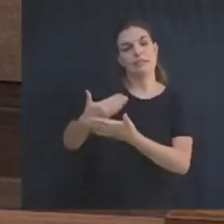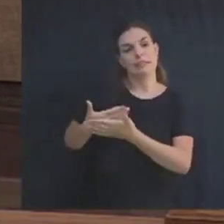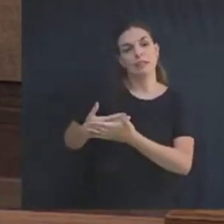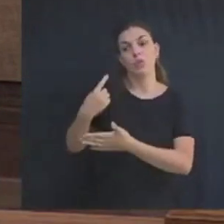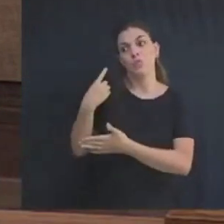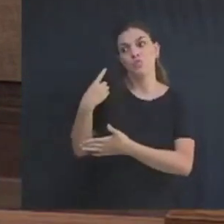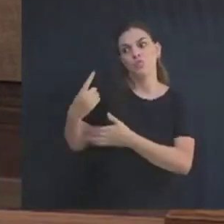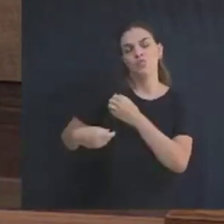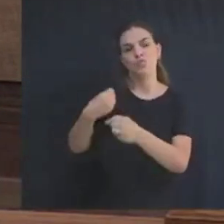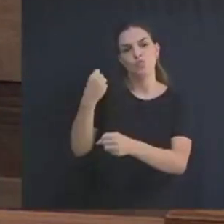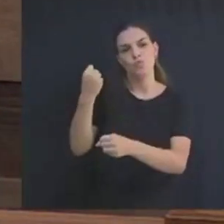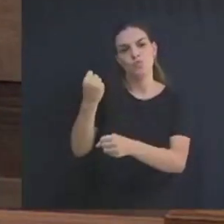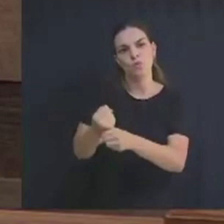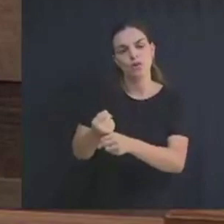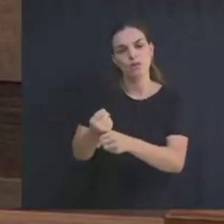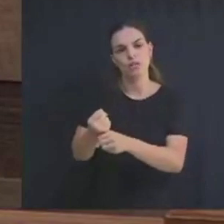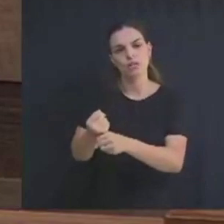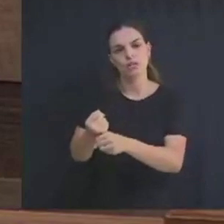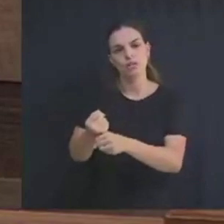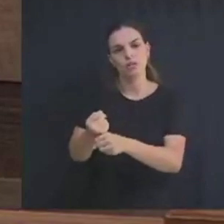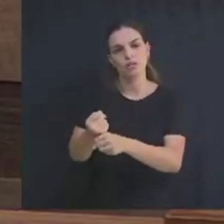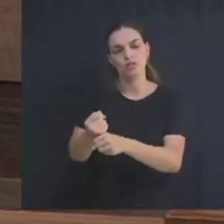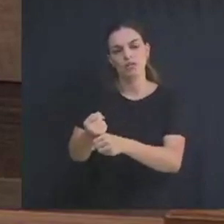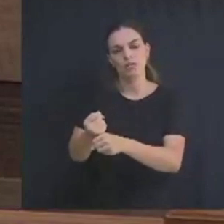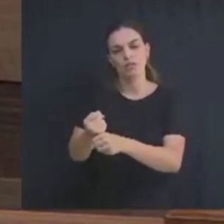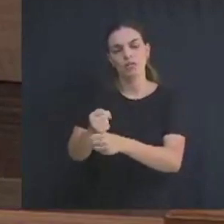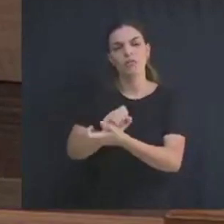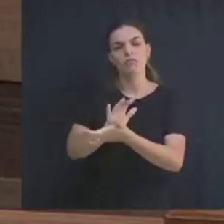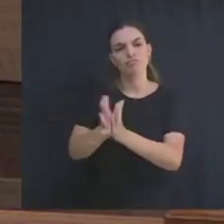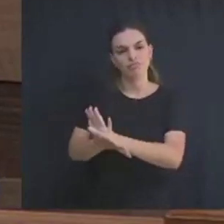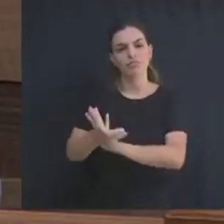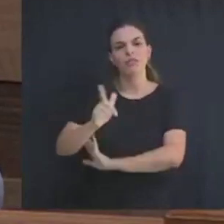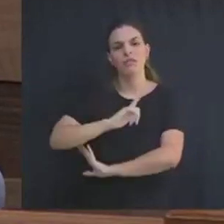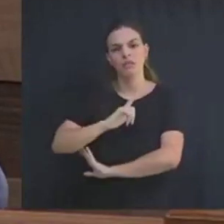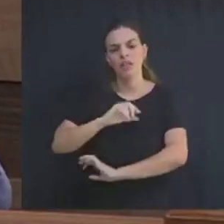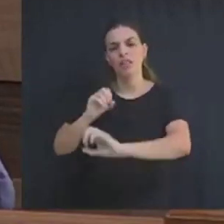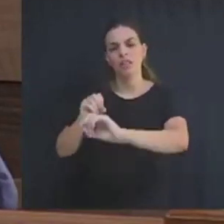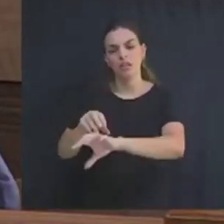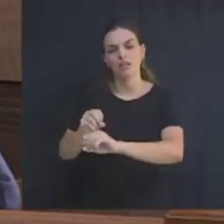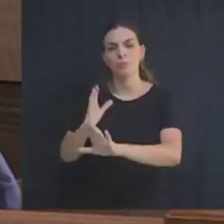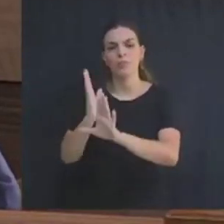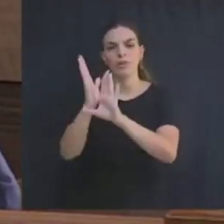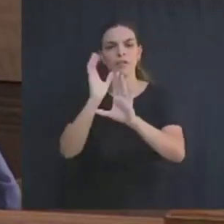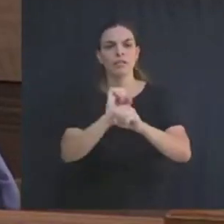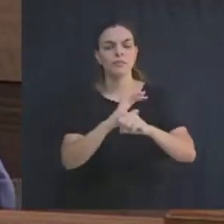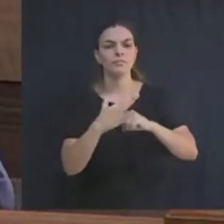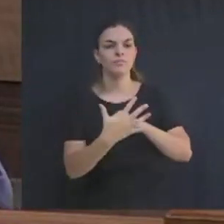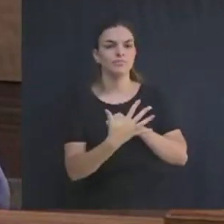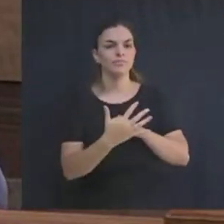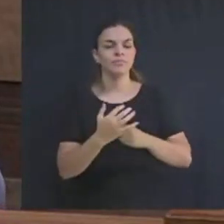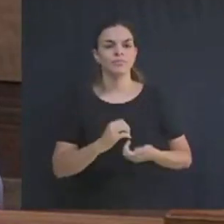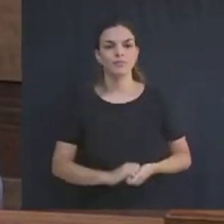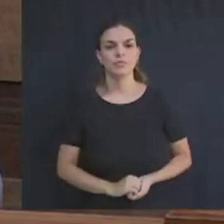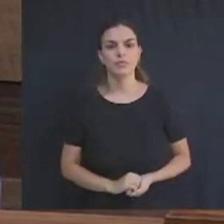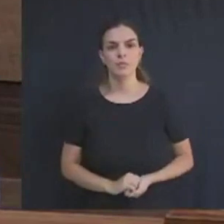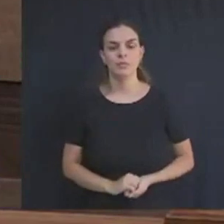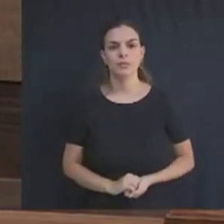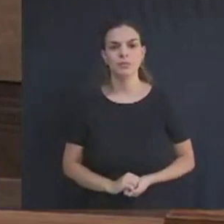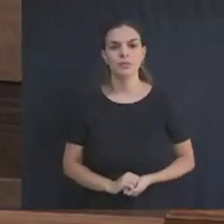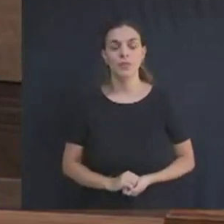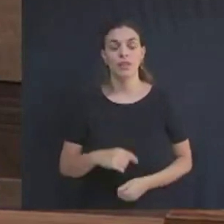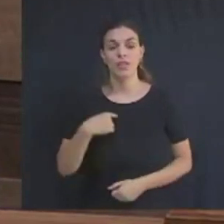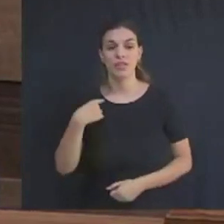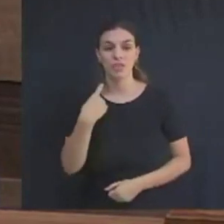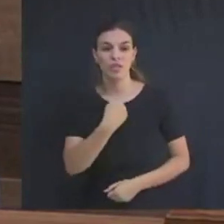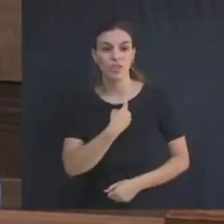com a educação prejudicada por conta da pandemia. Nós estamos um